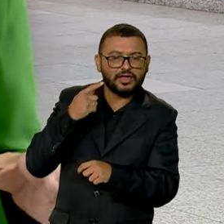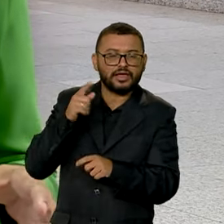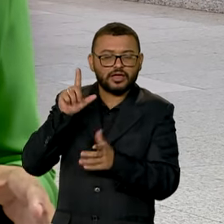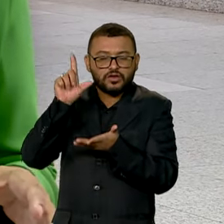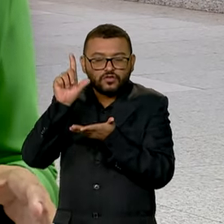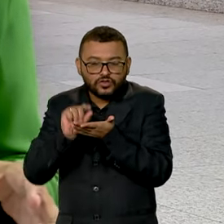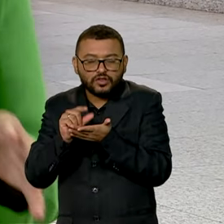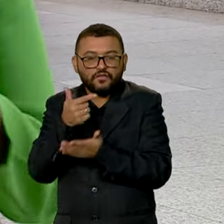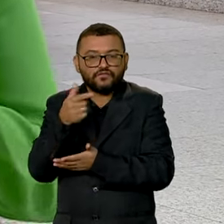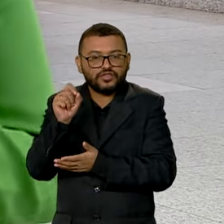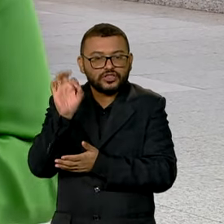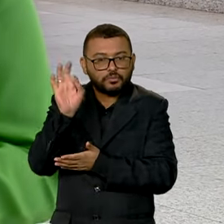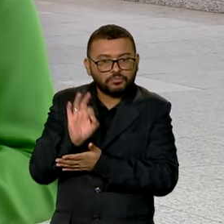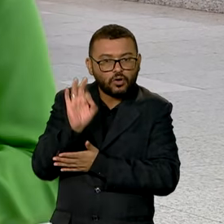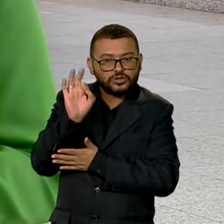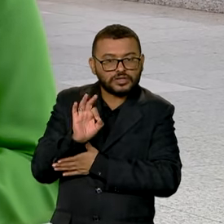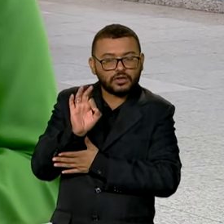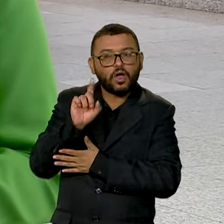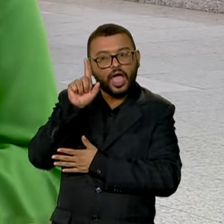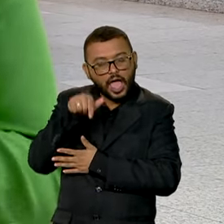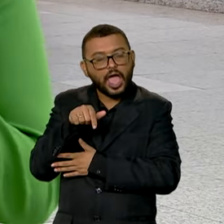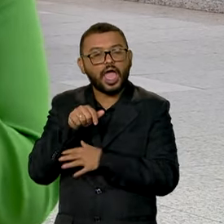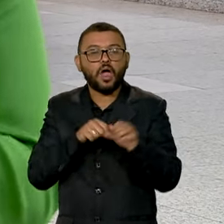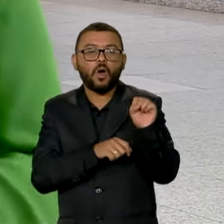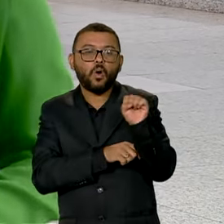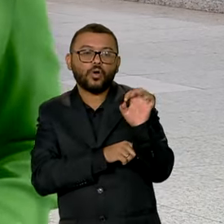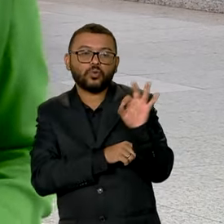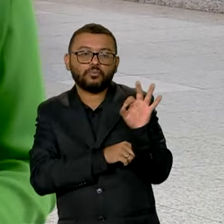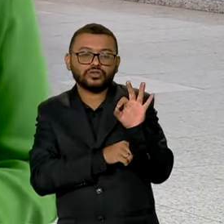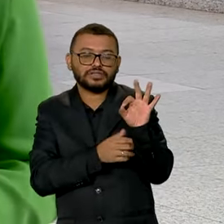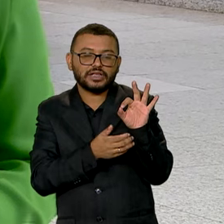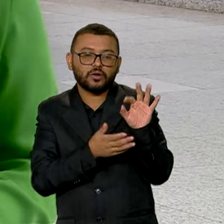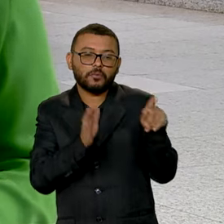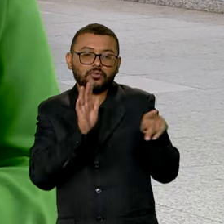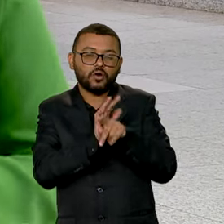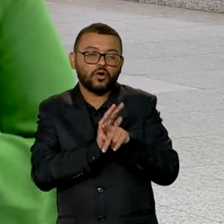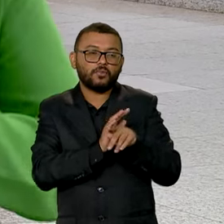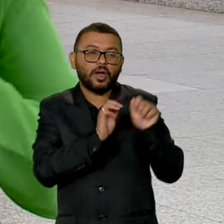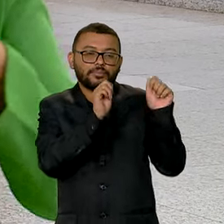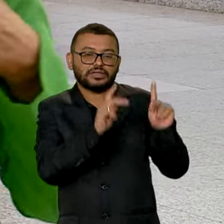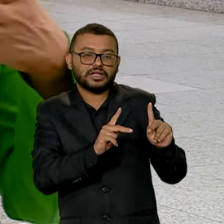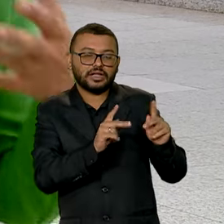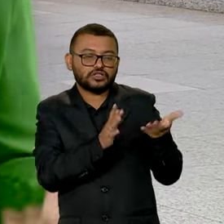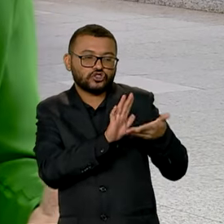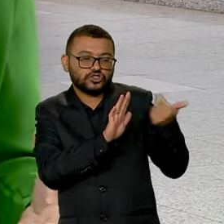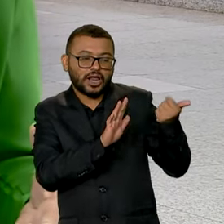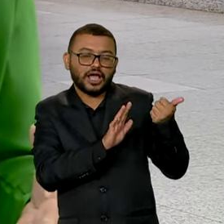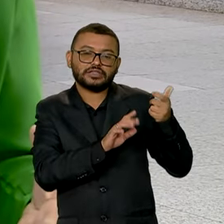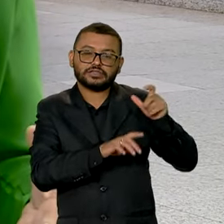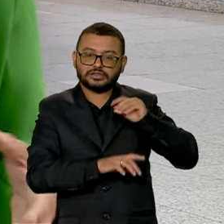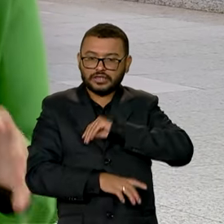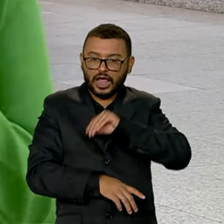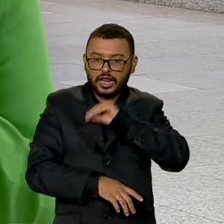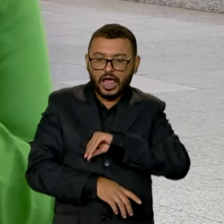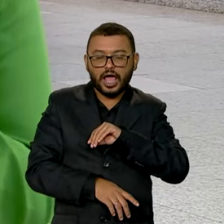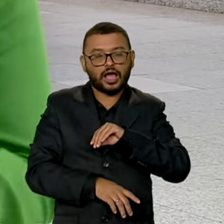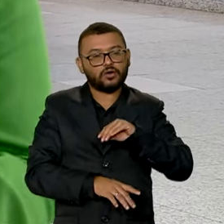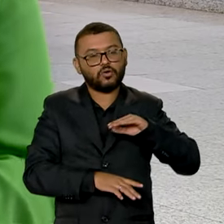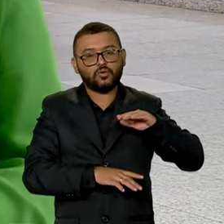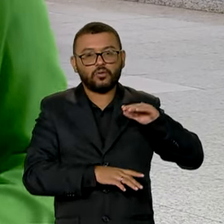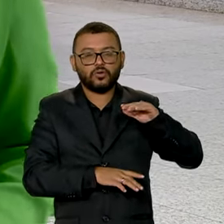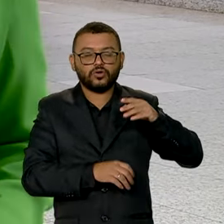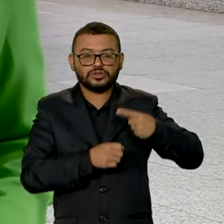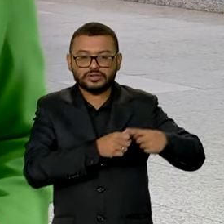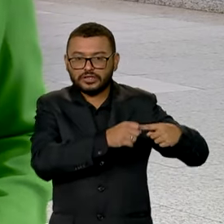de 20% para 8% a alíquota previdenciária cobrada sobre a folha de pagamento dos